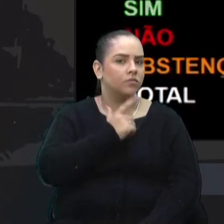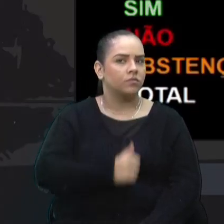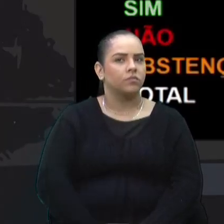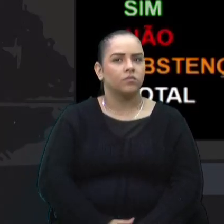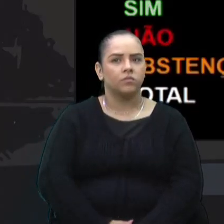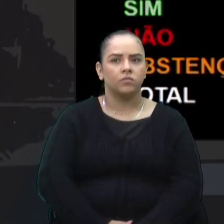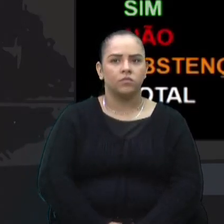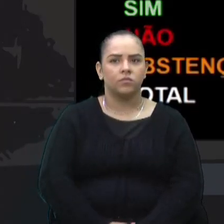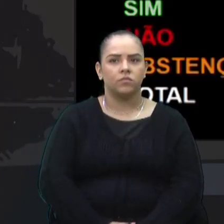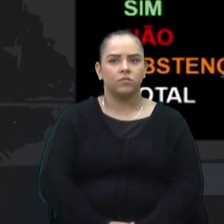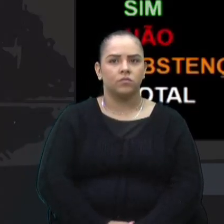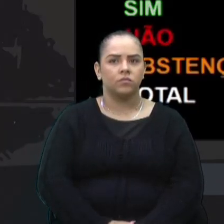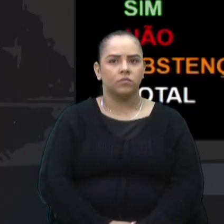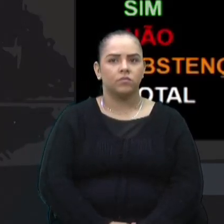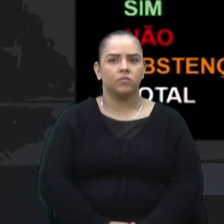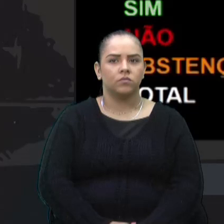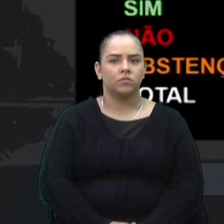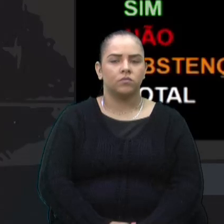Vereador Marcon.